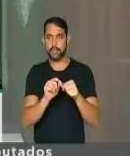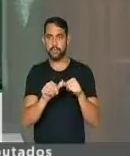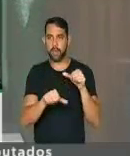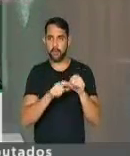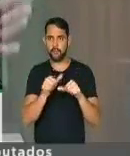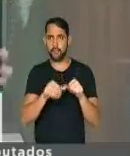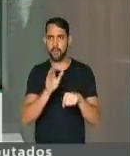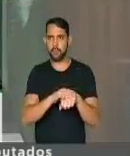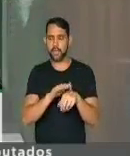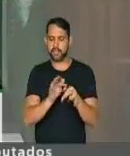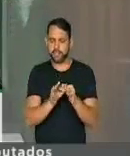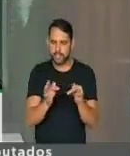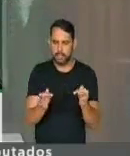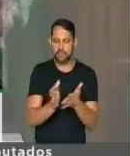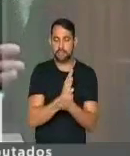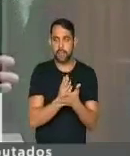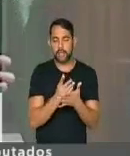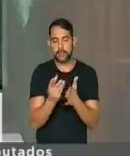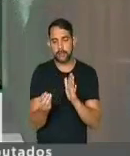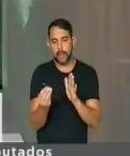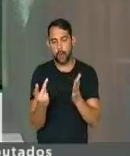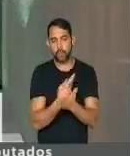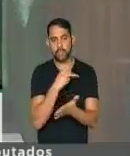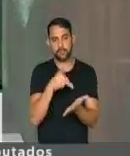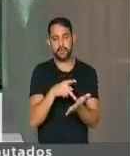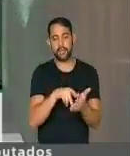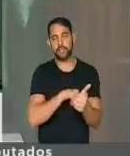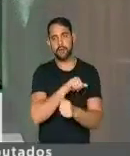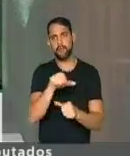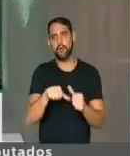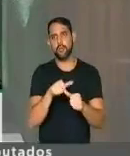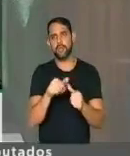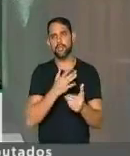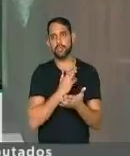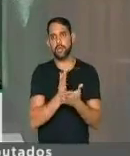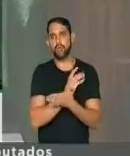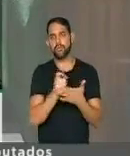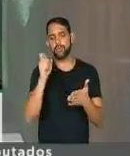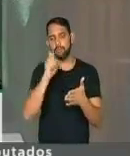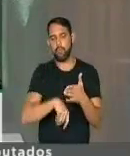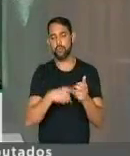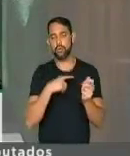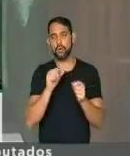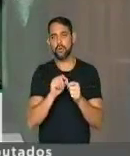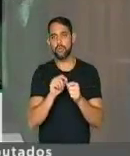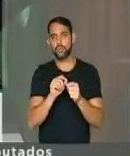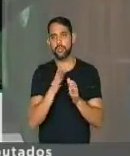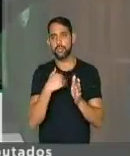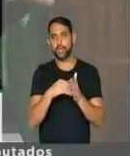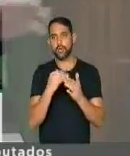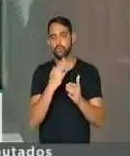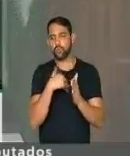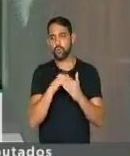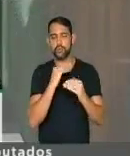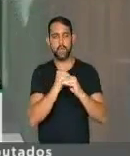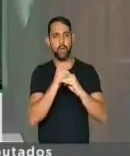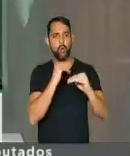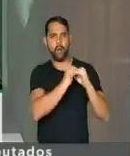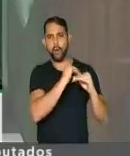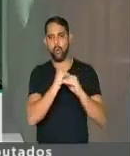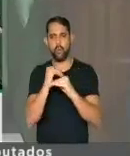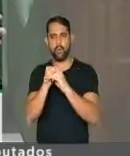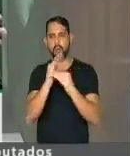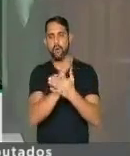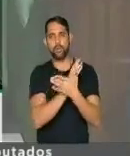seja uma reforma mais tímida, mas que ela aconteça. Nós temos que ter impostos aonde peguem todos na horizontal, onde